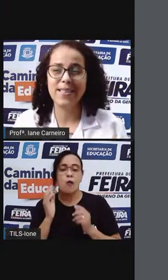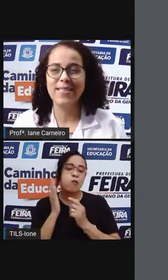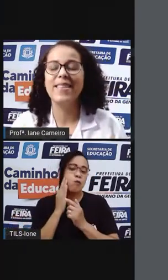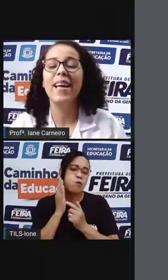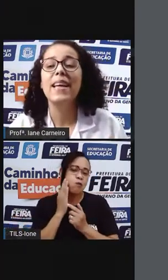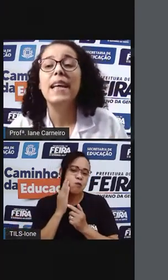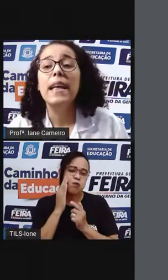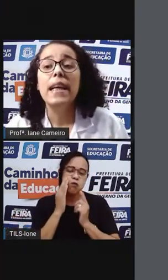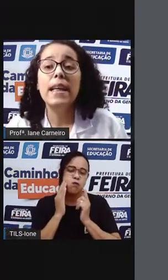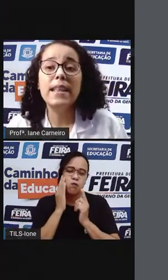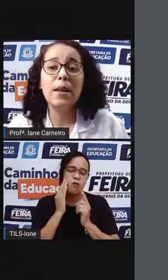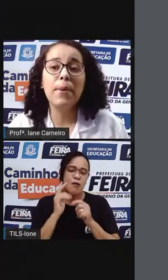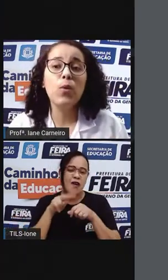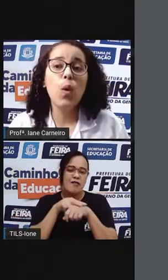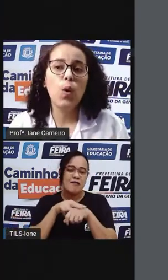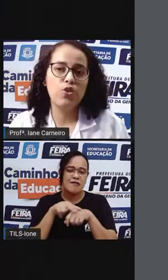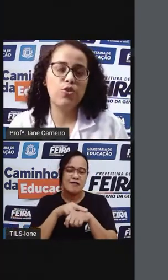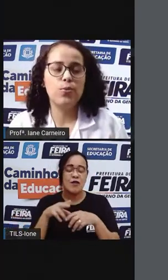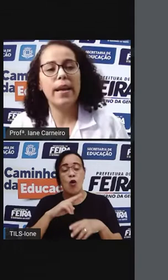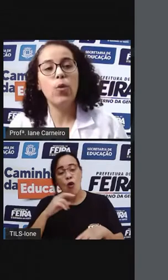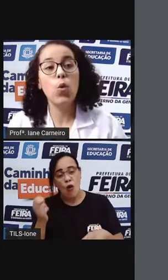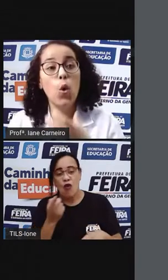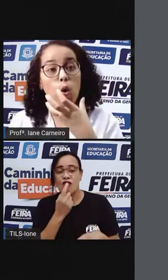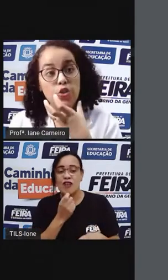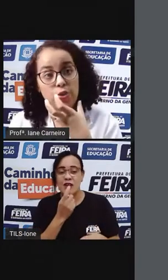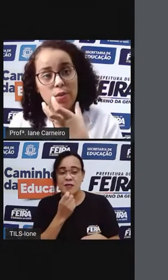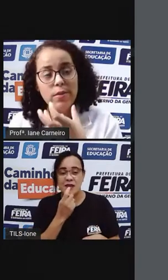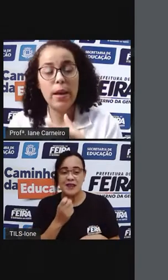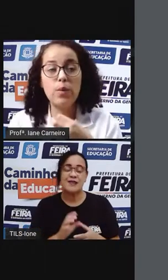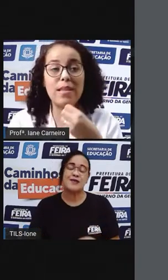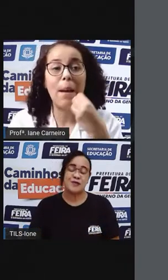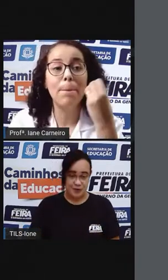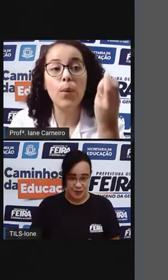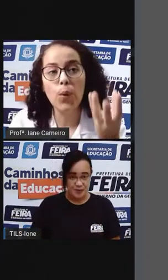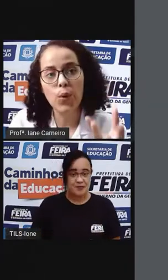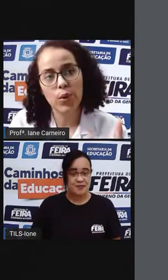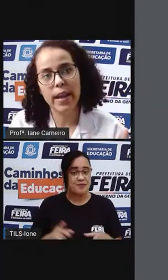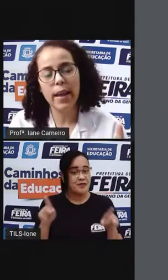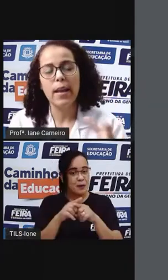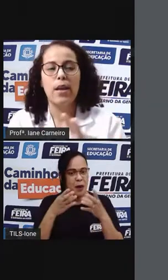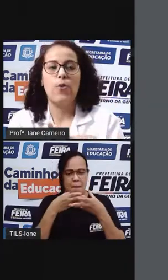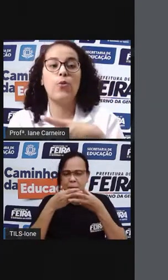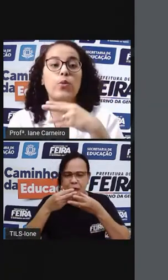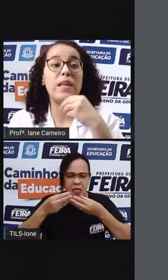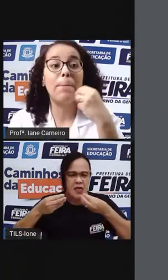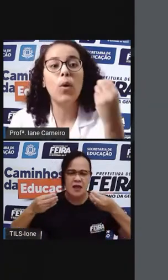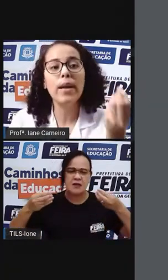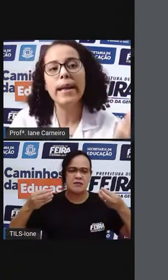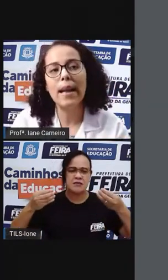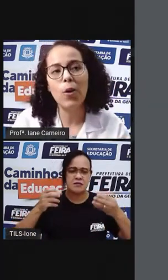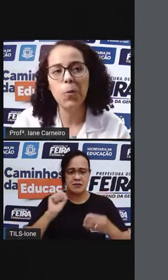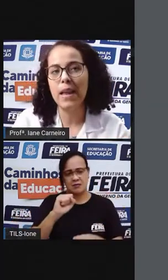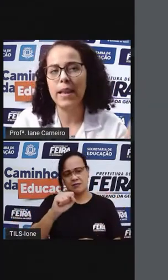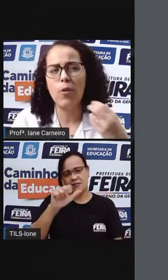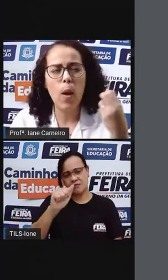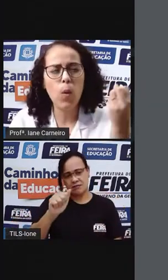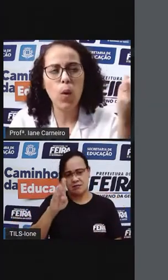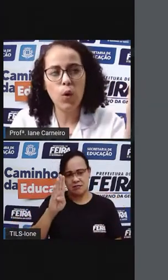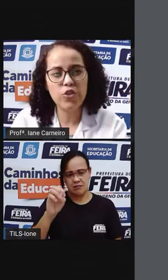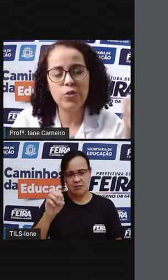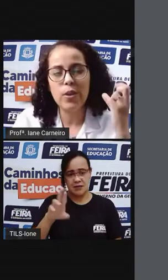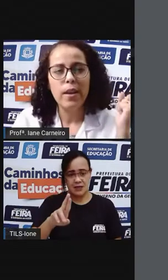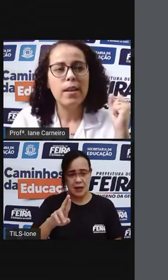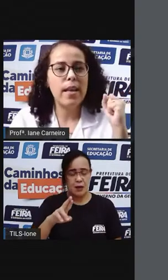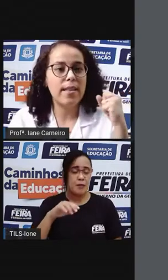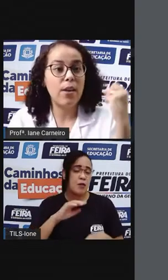que é a maçã, né? E tem também o gosto, né? O gosto, que é o sabor, né? O sabor que aquela comida tem, qual é